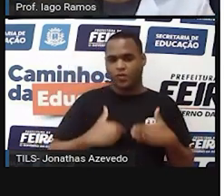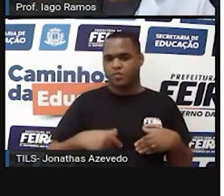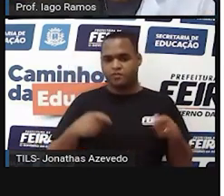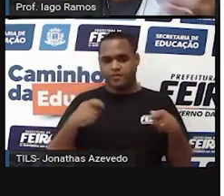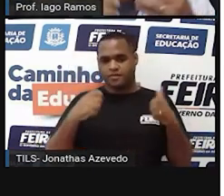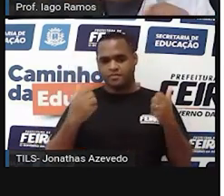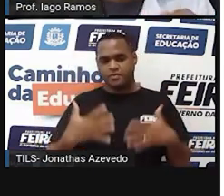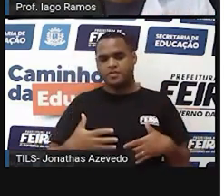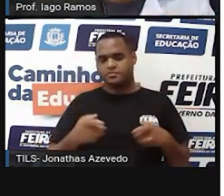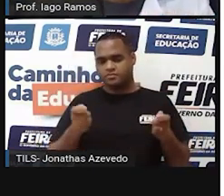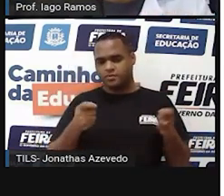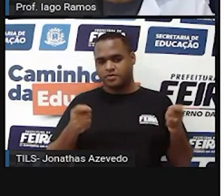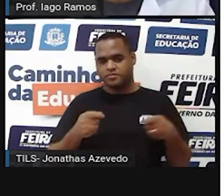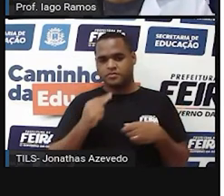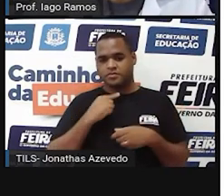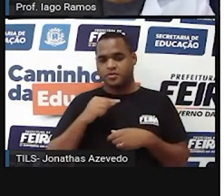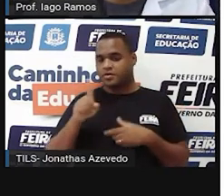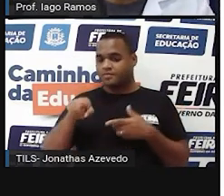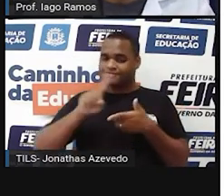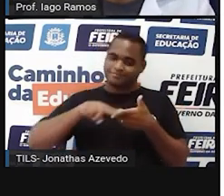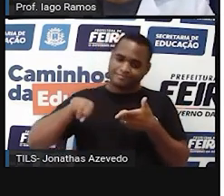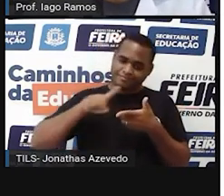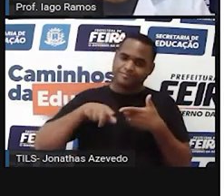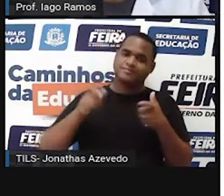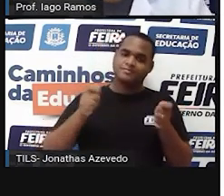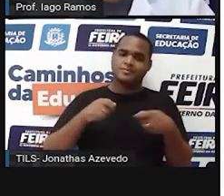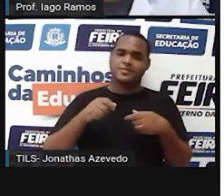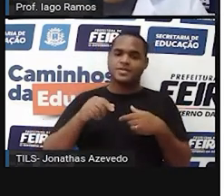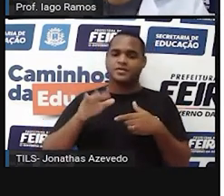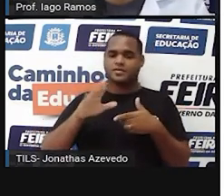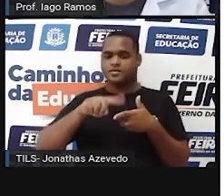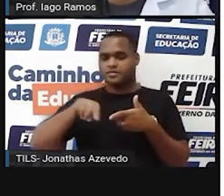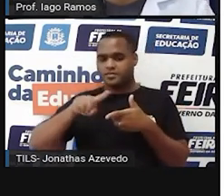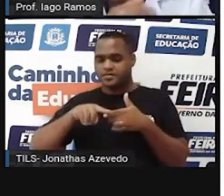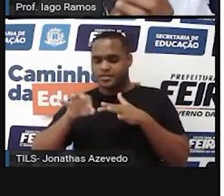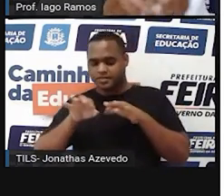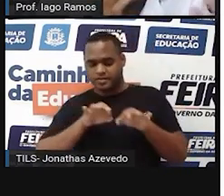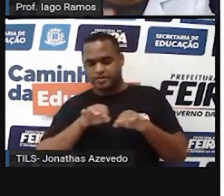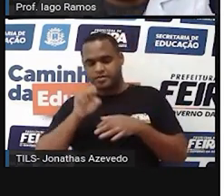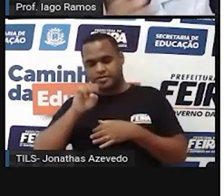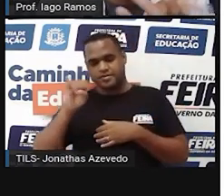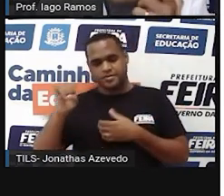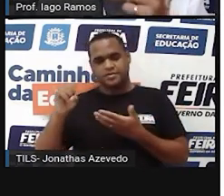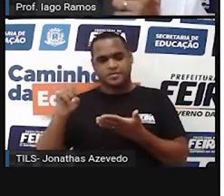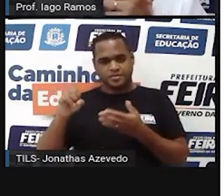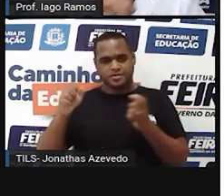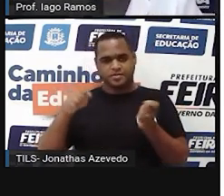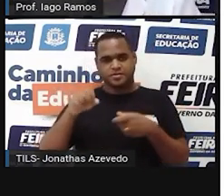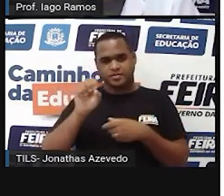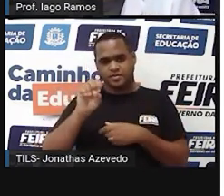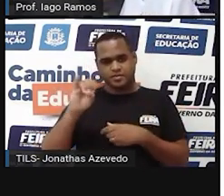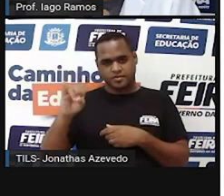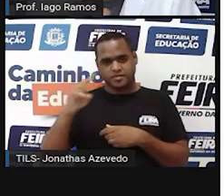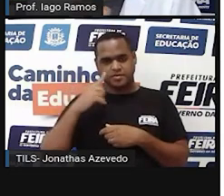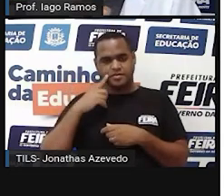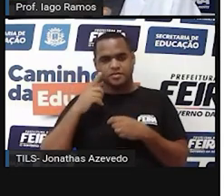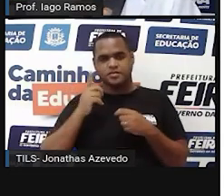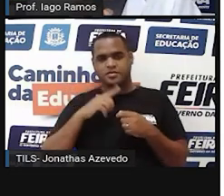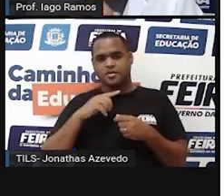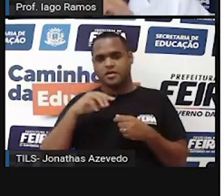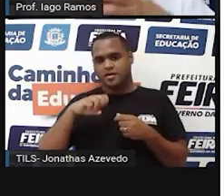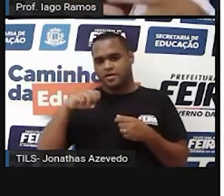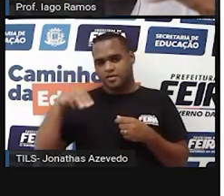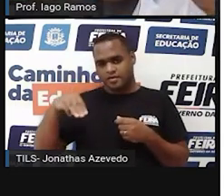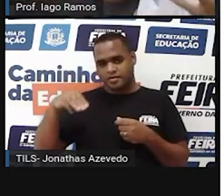medir. Só que isso traz um probleminha. Esse probleminha quem resolve é o SI, Sistema Internacional de